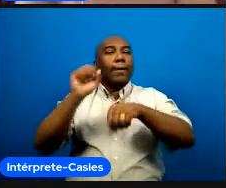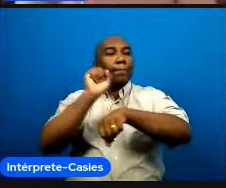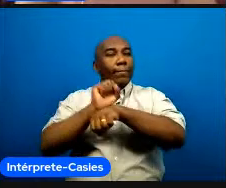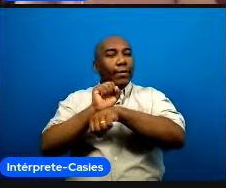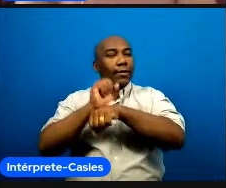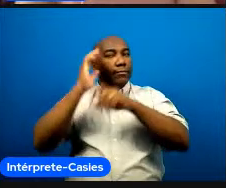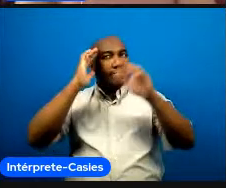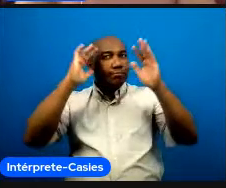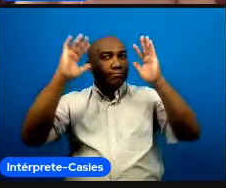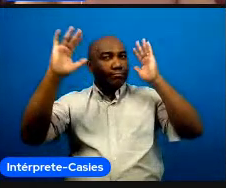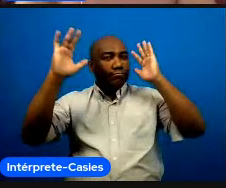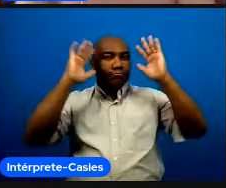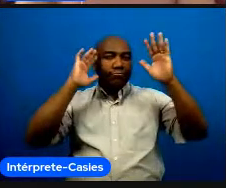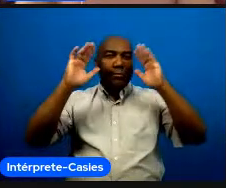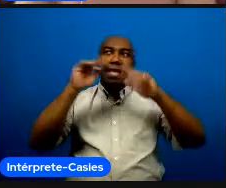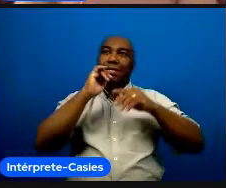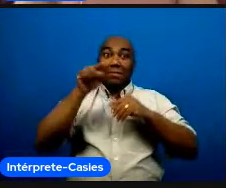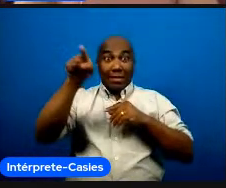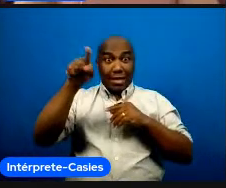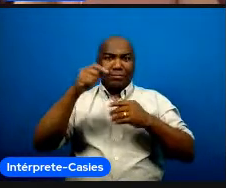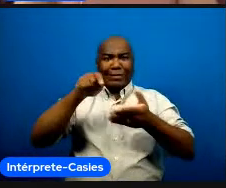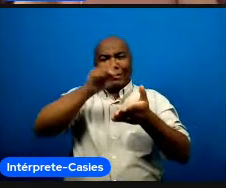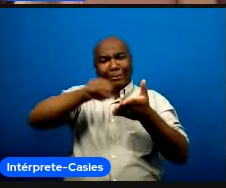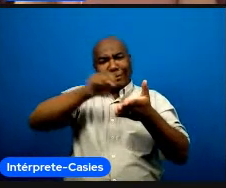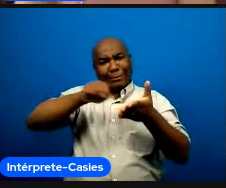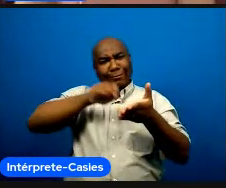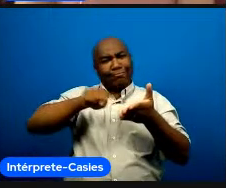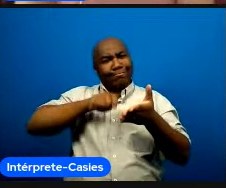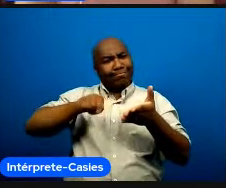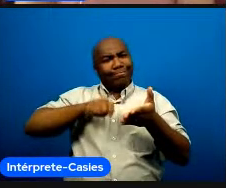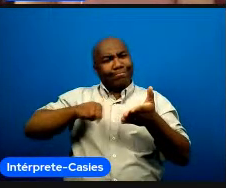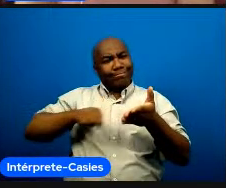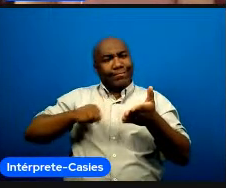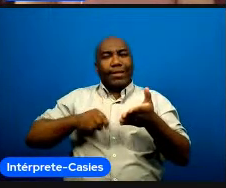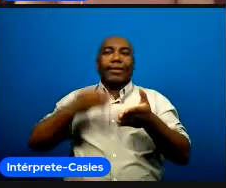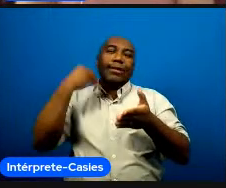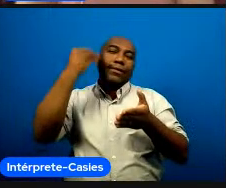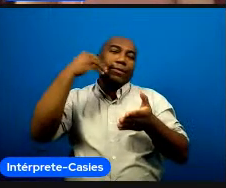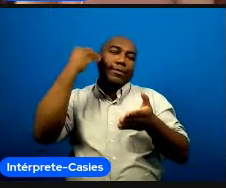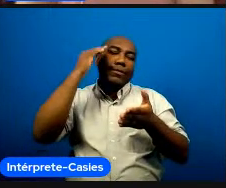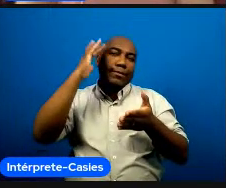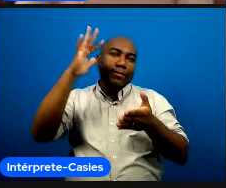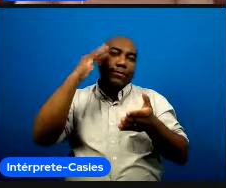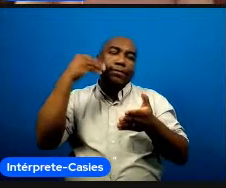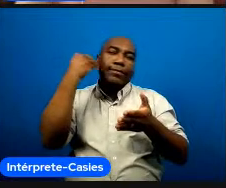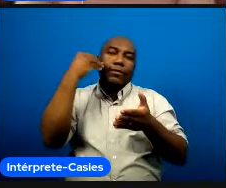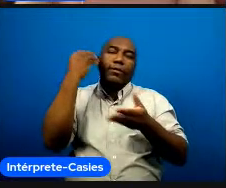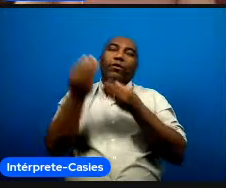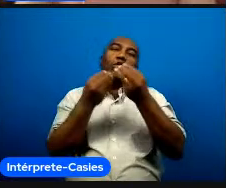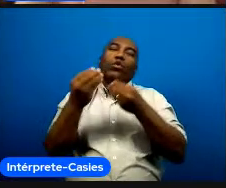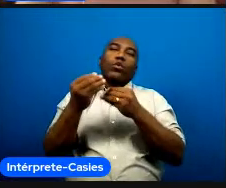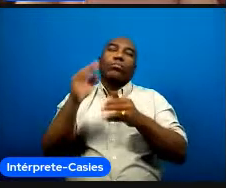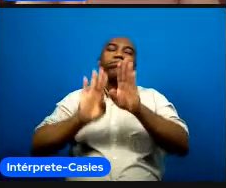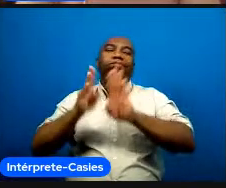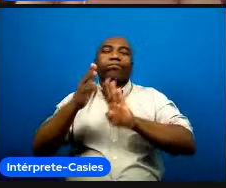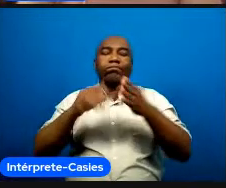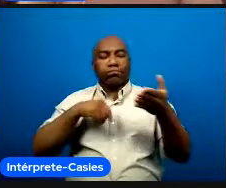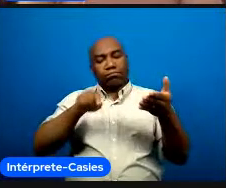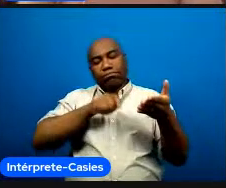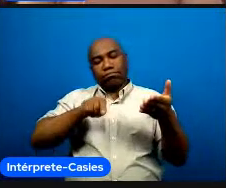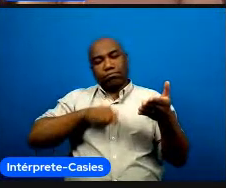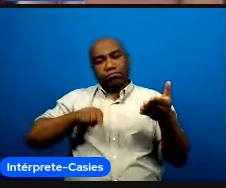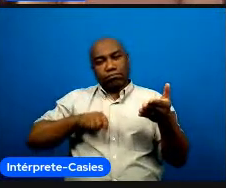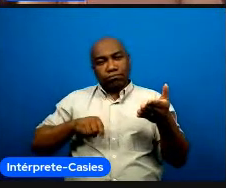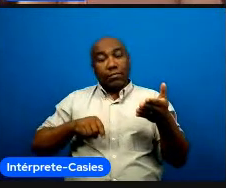todos os dias a gente tinha que escrever sobre a experiência formativa que a gente viveu no dia e eu sempre escrevia